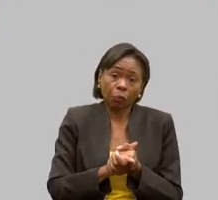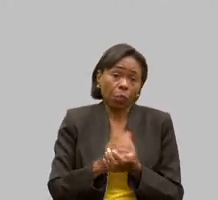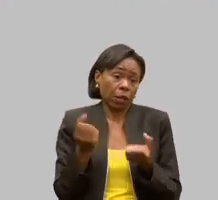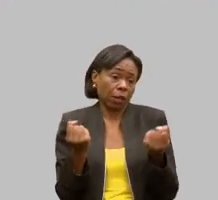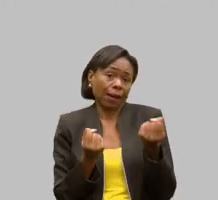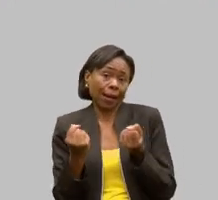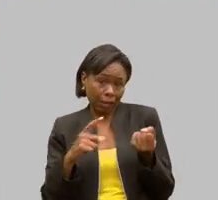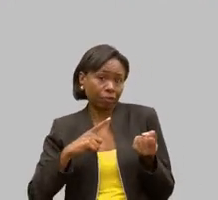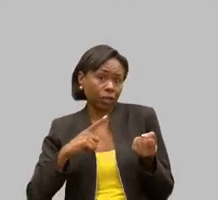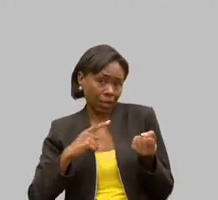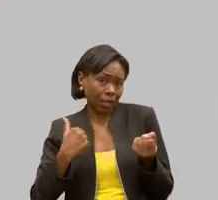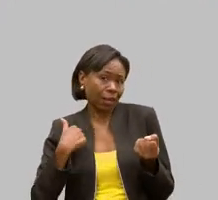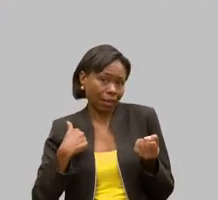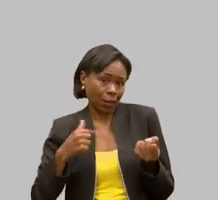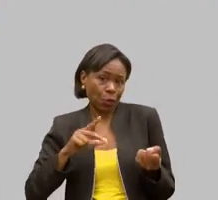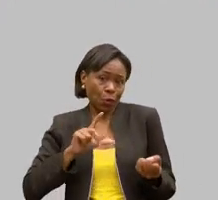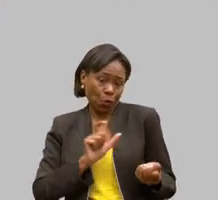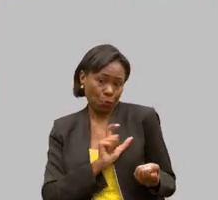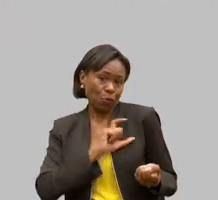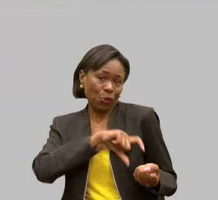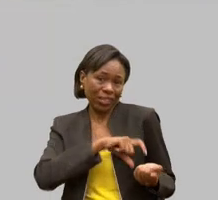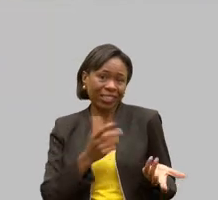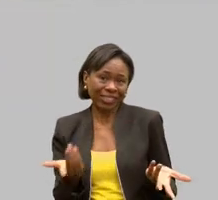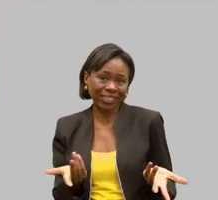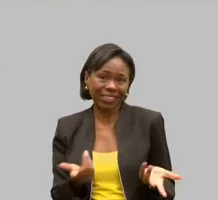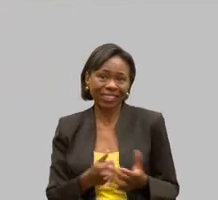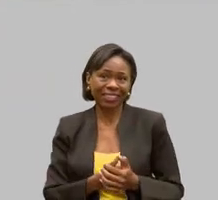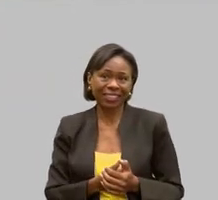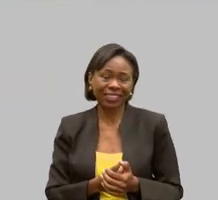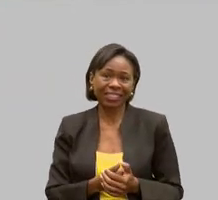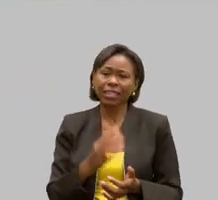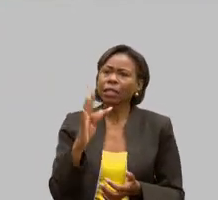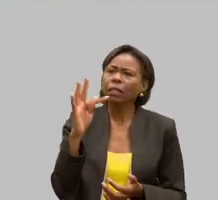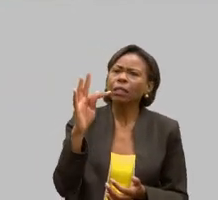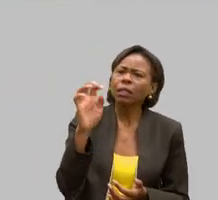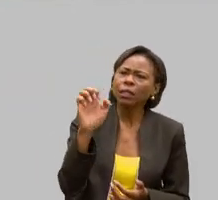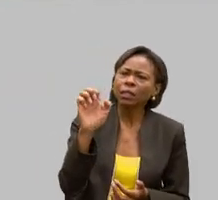dirijo, beleza, é, beleza? Confirma isso.